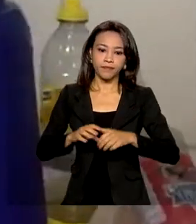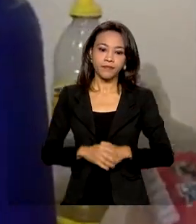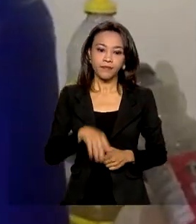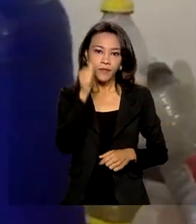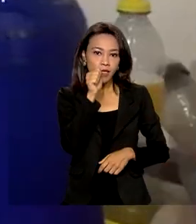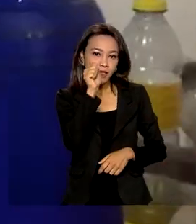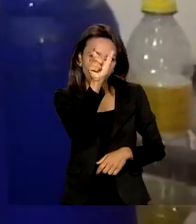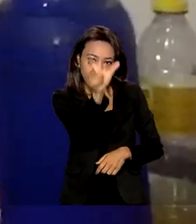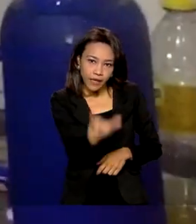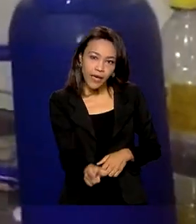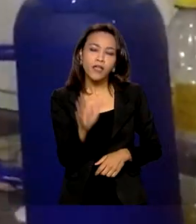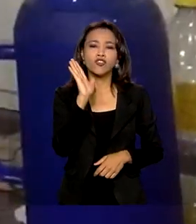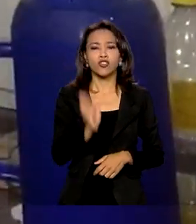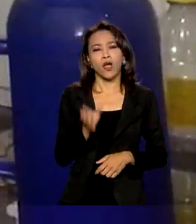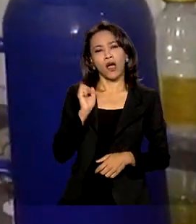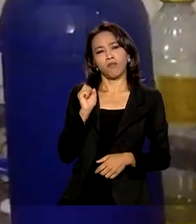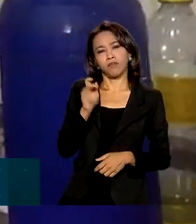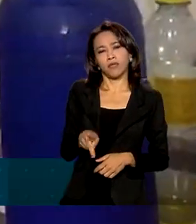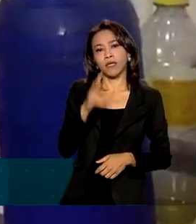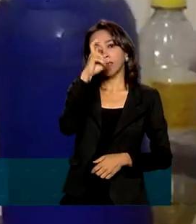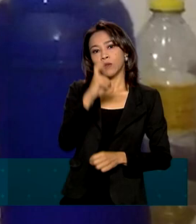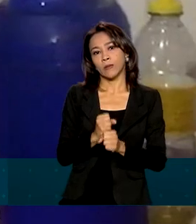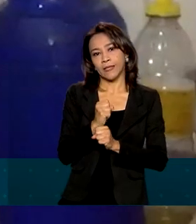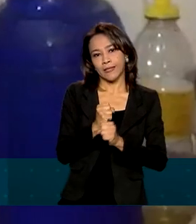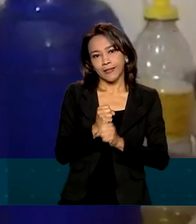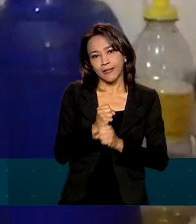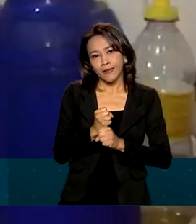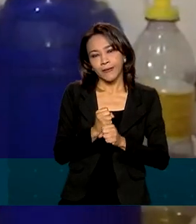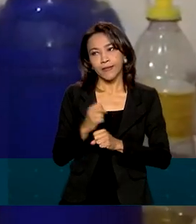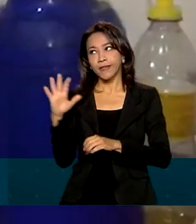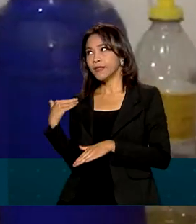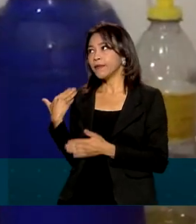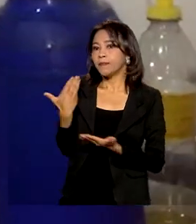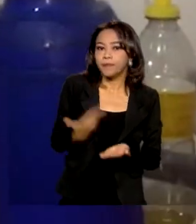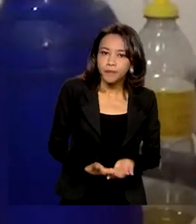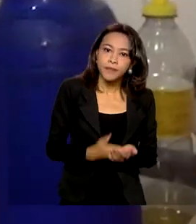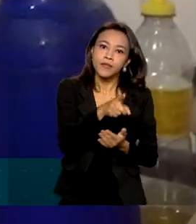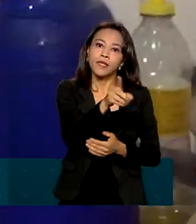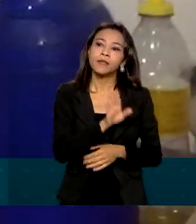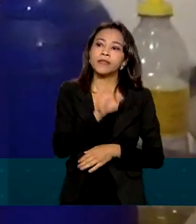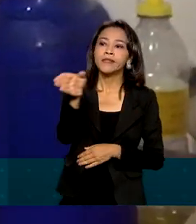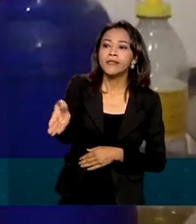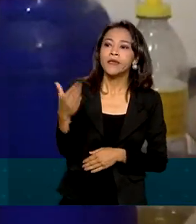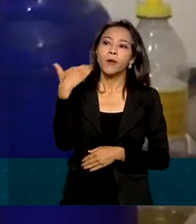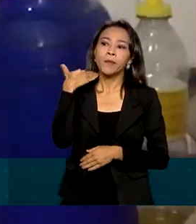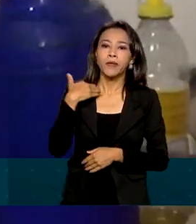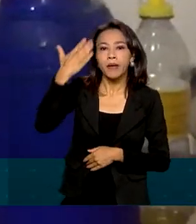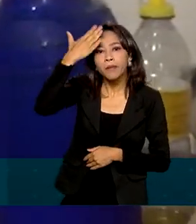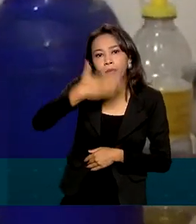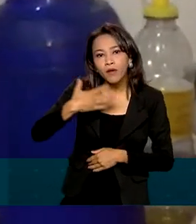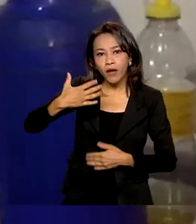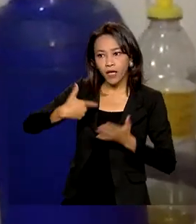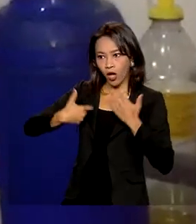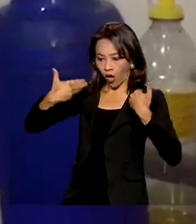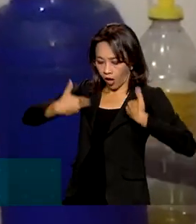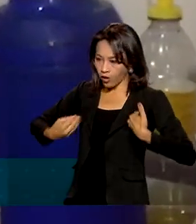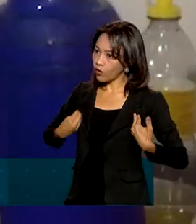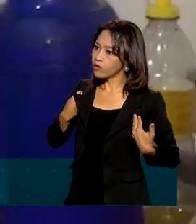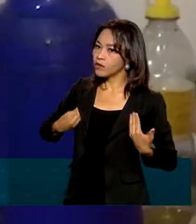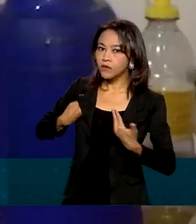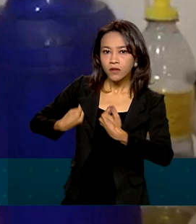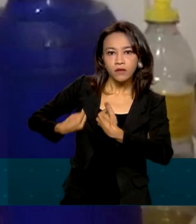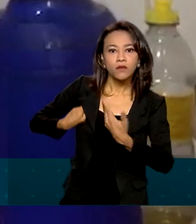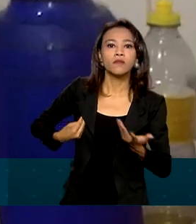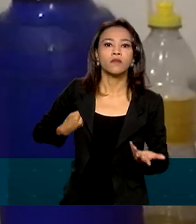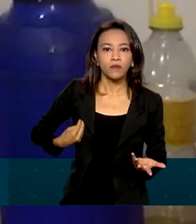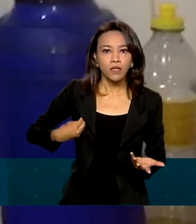Maria Eva está aposentada há cinco anos e, desde então, tem ido ao banco para fazer a prova de vida. Ela reconhece que a